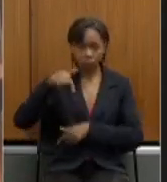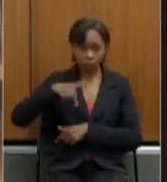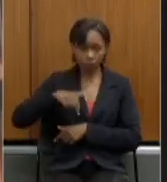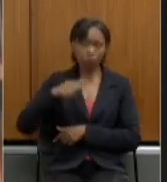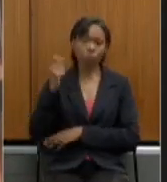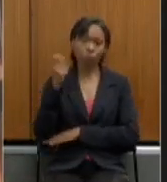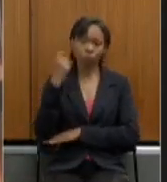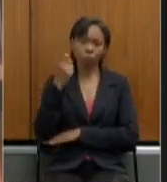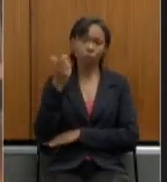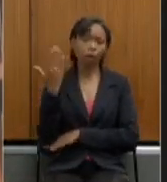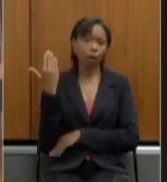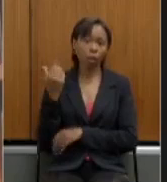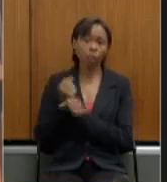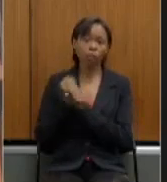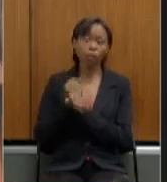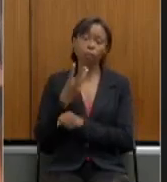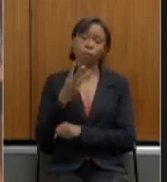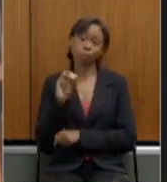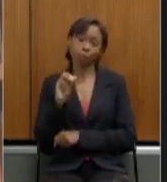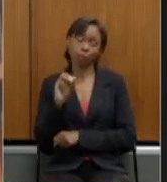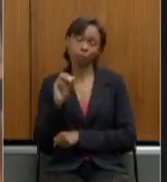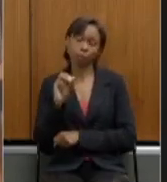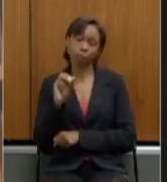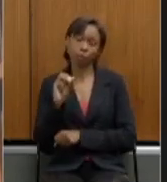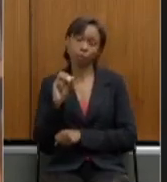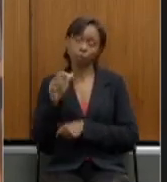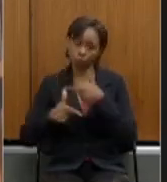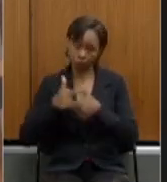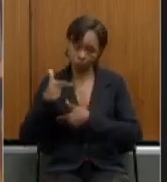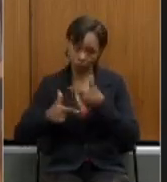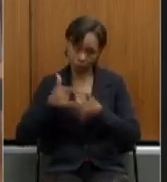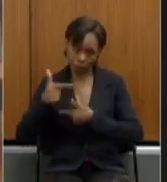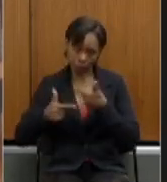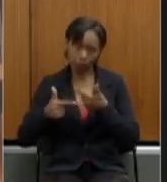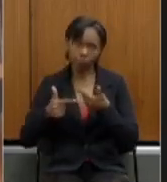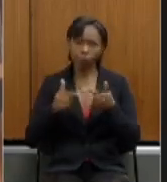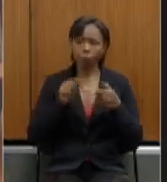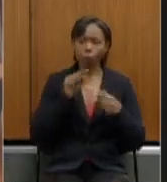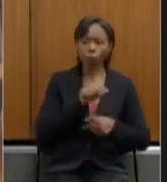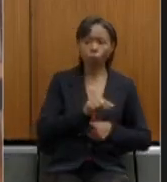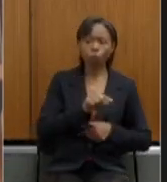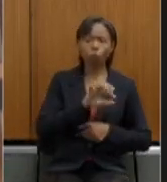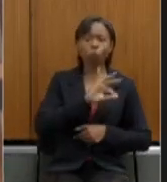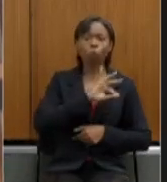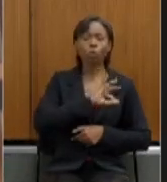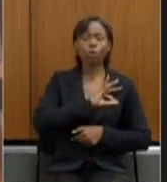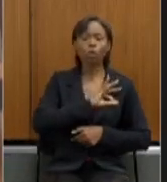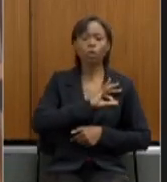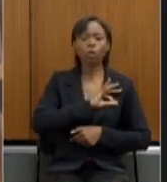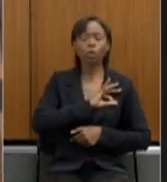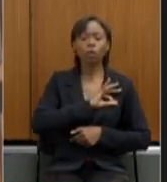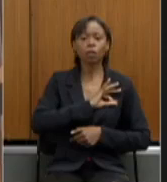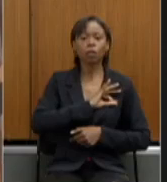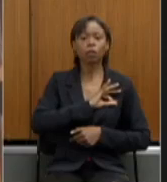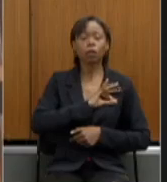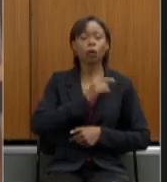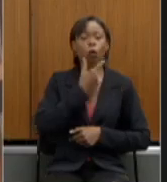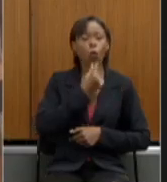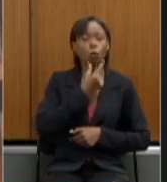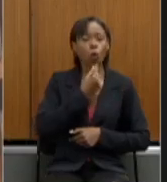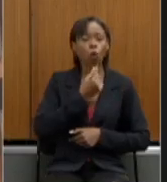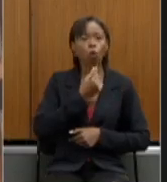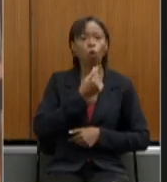serviço era de 30 anos e para policiais militares homens e 25 para policiais militares